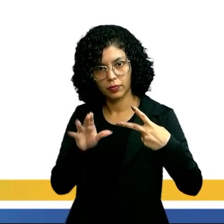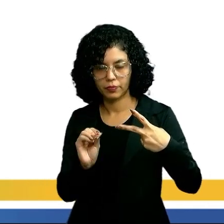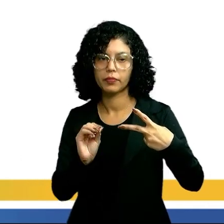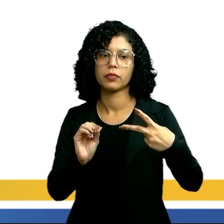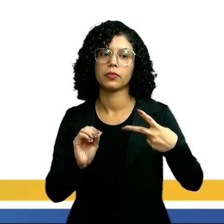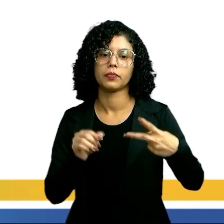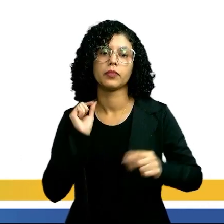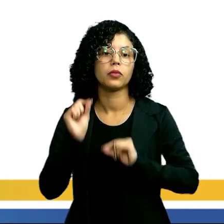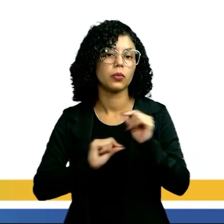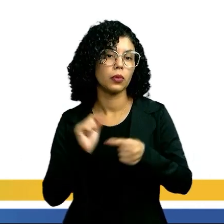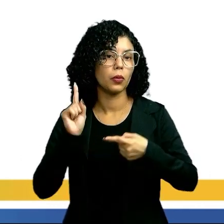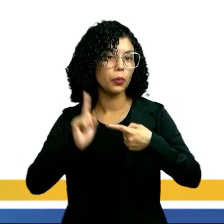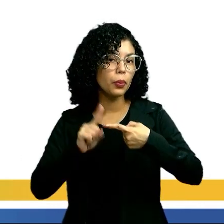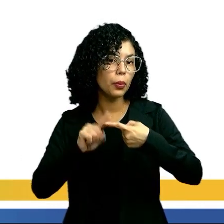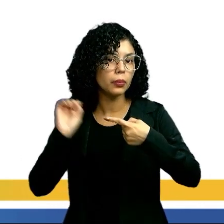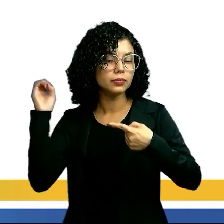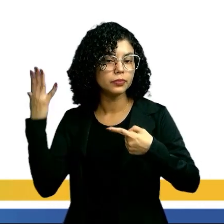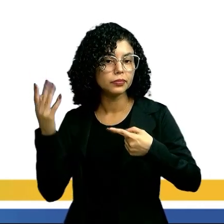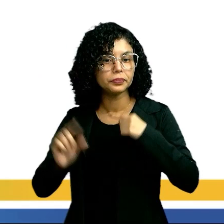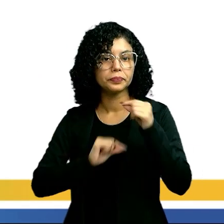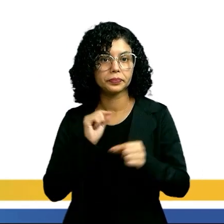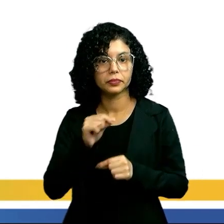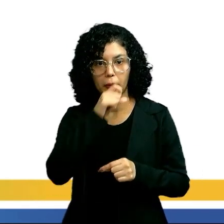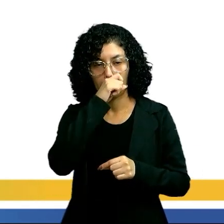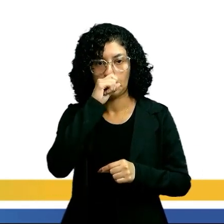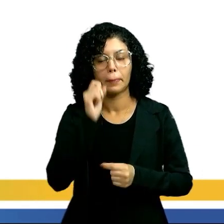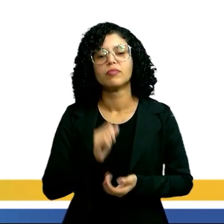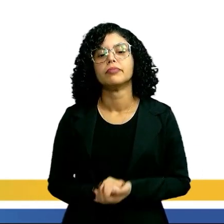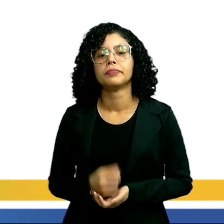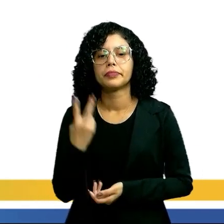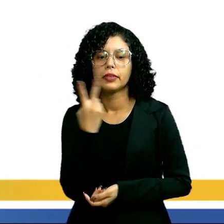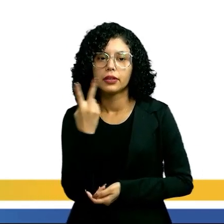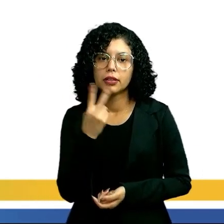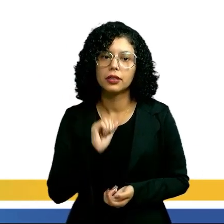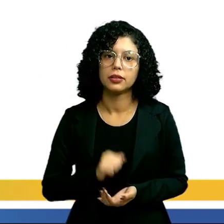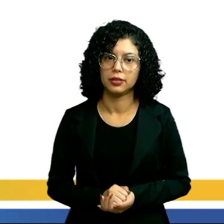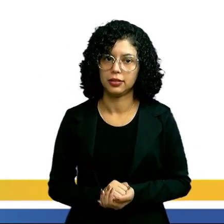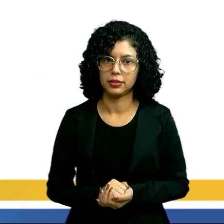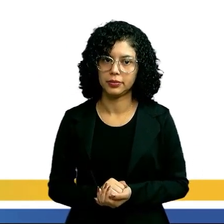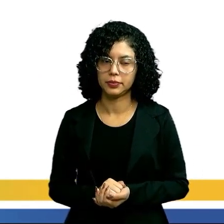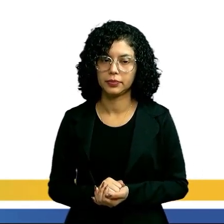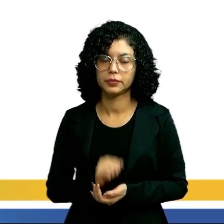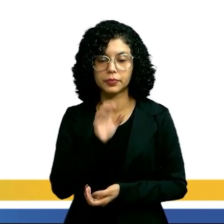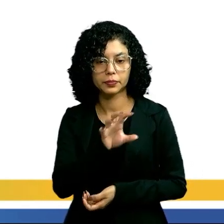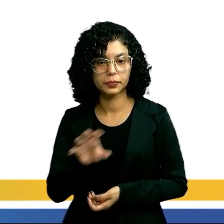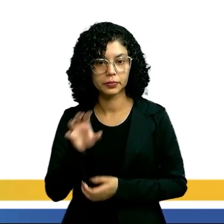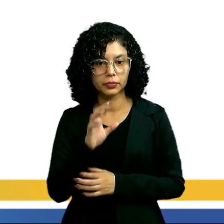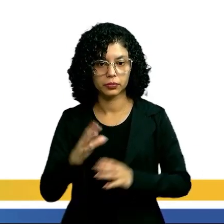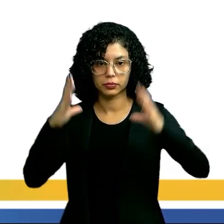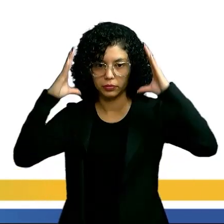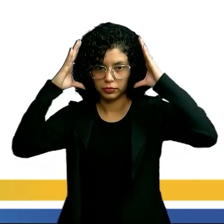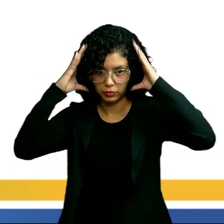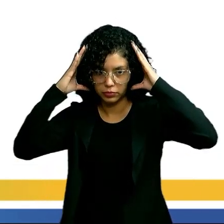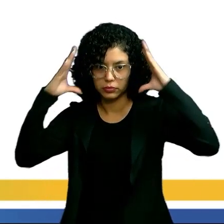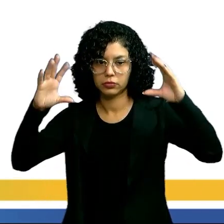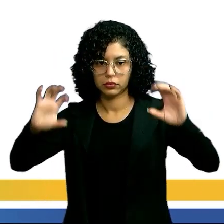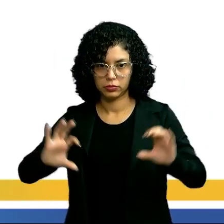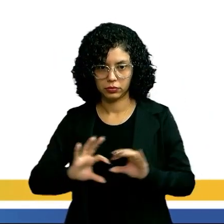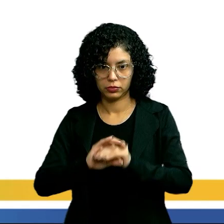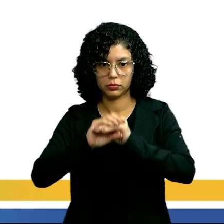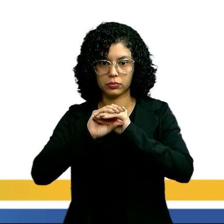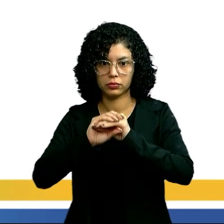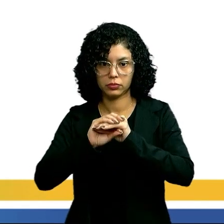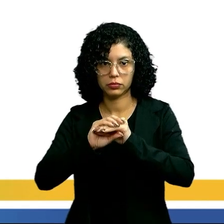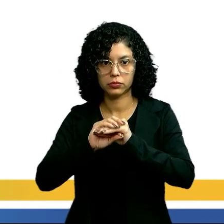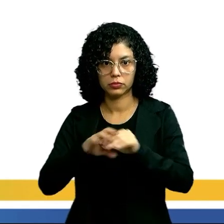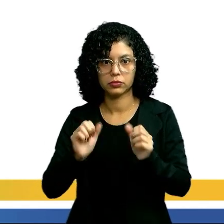Cefalotórax, pessoal, o que aconteceu nesses tagmas? Até porque ele tem dois tagmas. Foi a região da cabeça que se fundiu com o